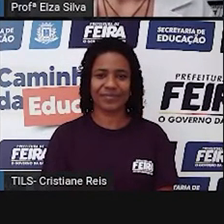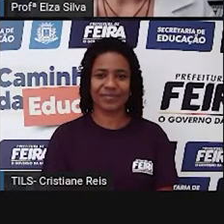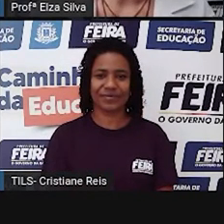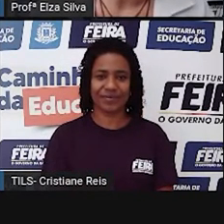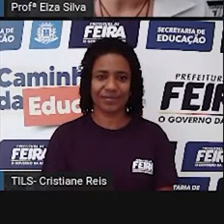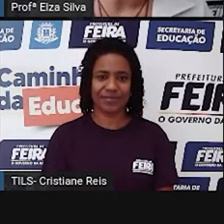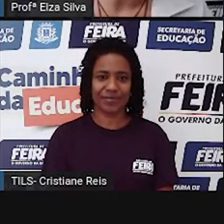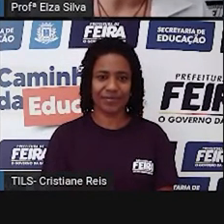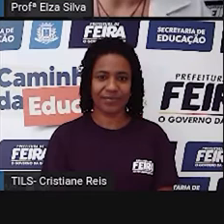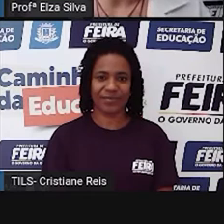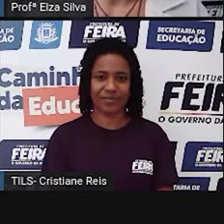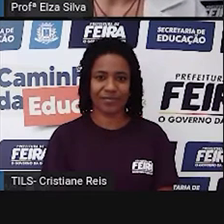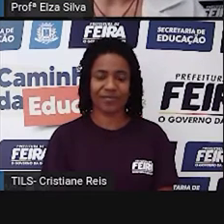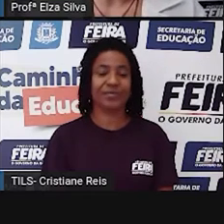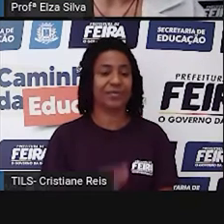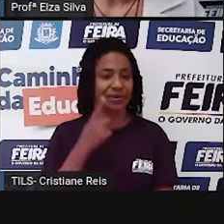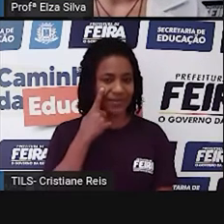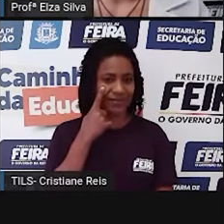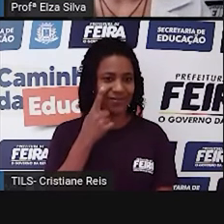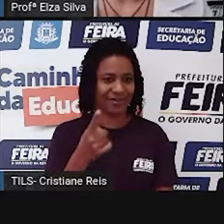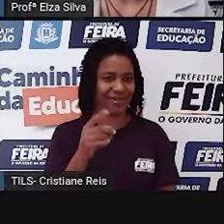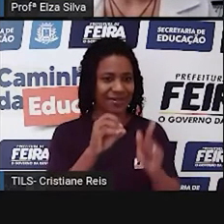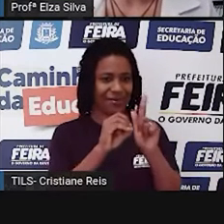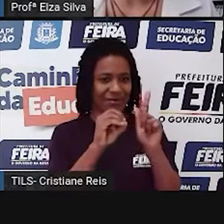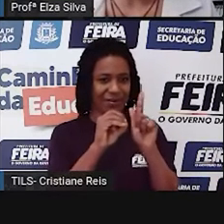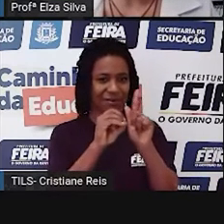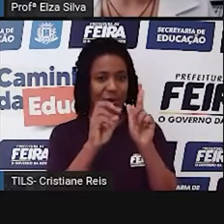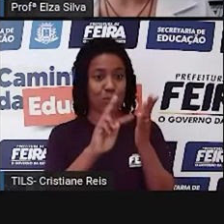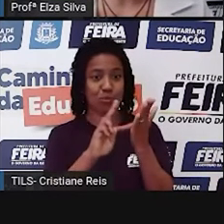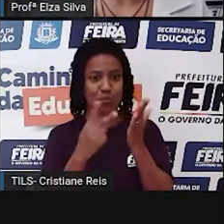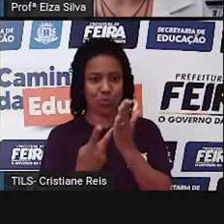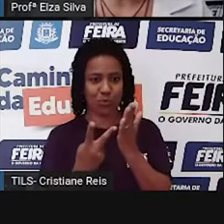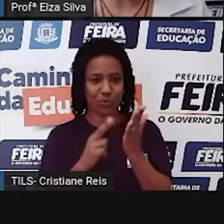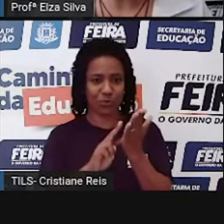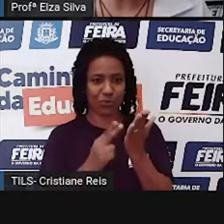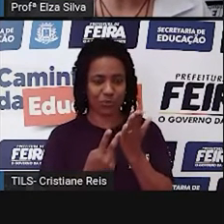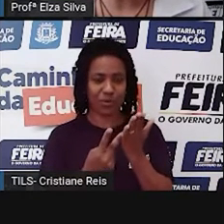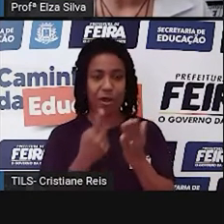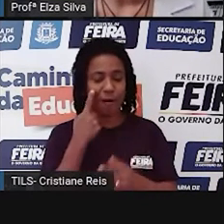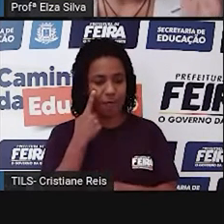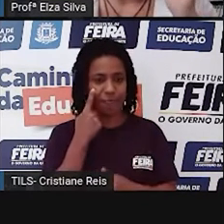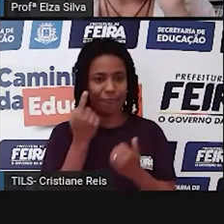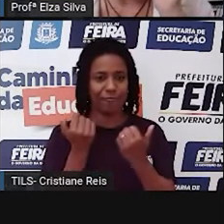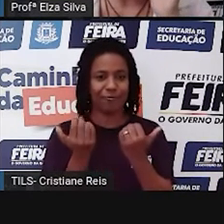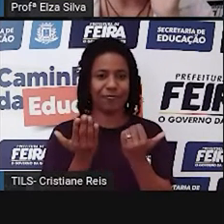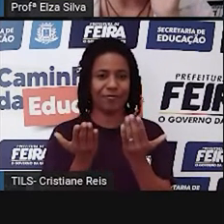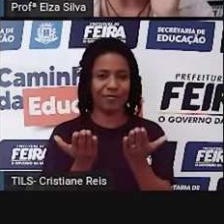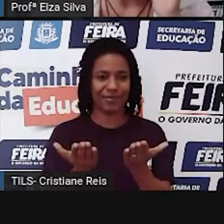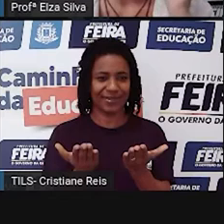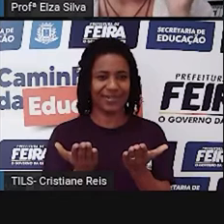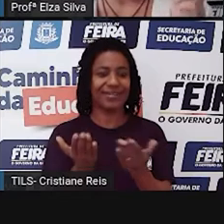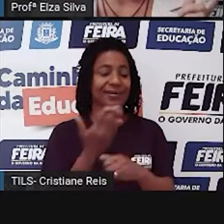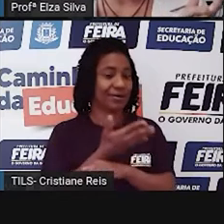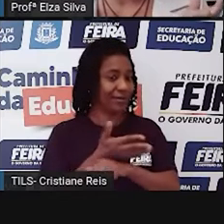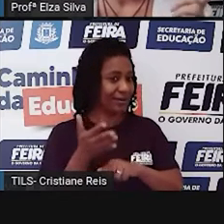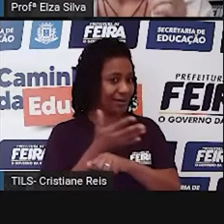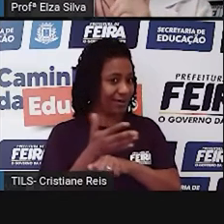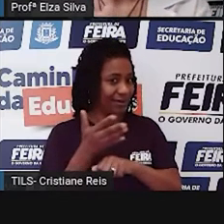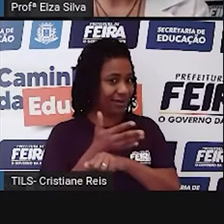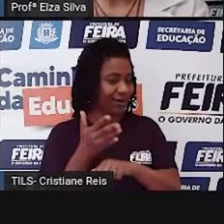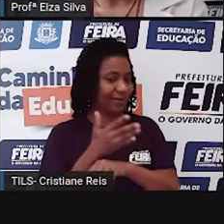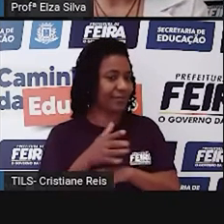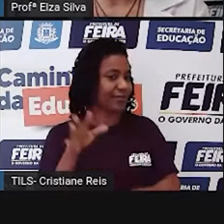Olha aqui o Google Tradutor novamente. Vamos mais uma vez utilizar essa ferramenta para praticar o lesson